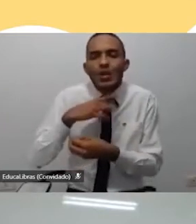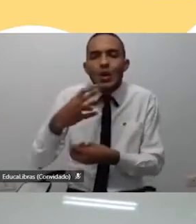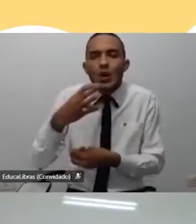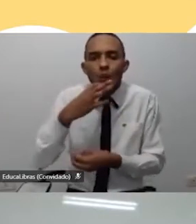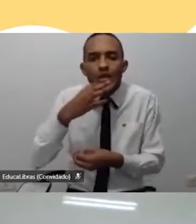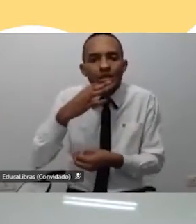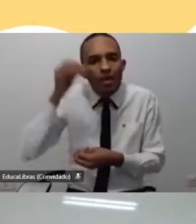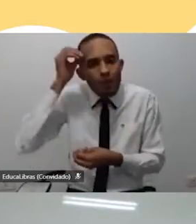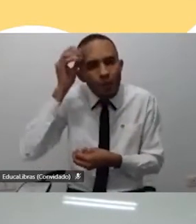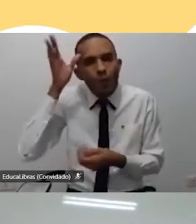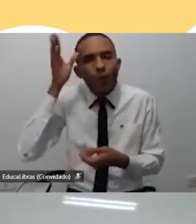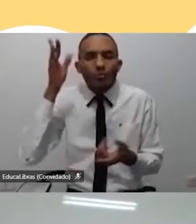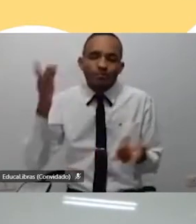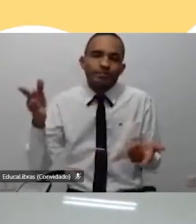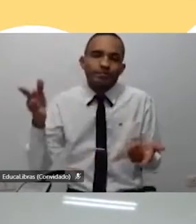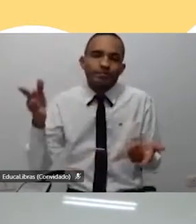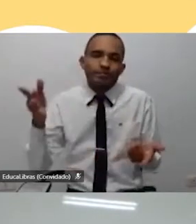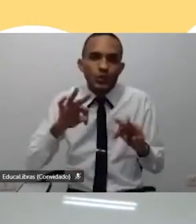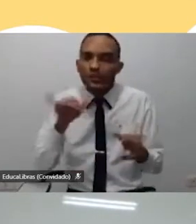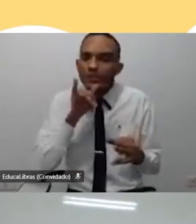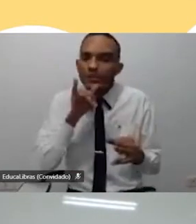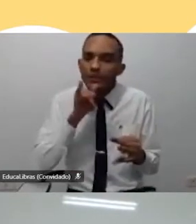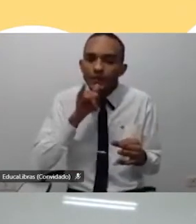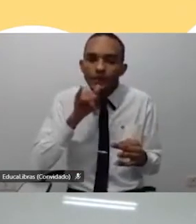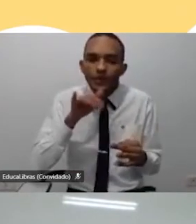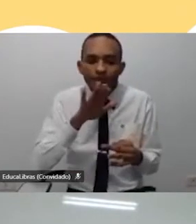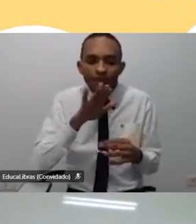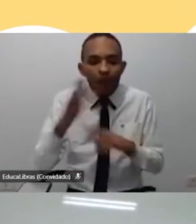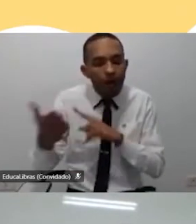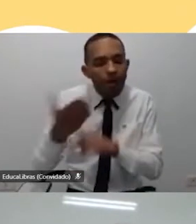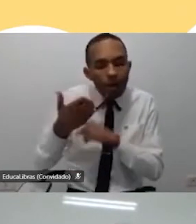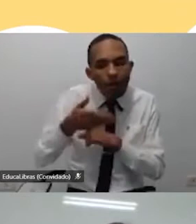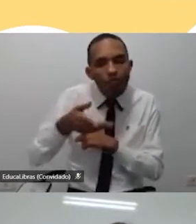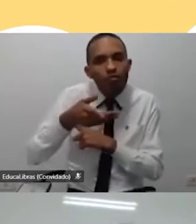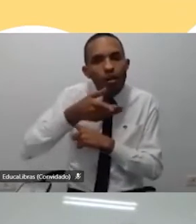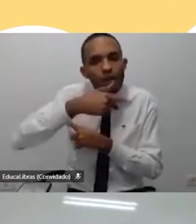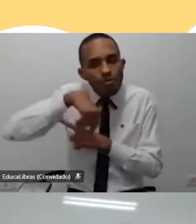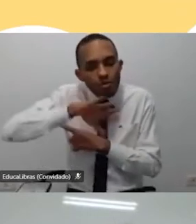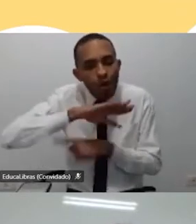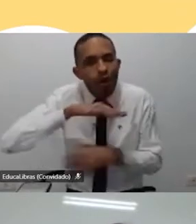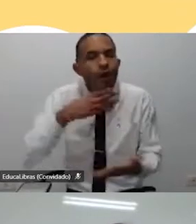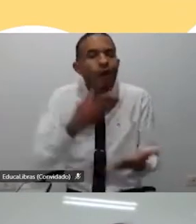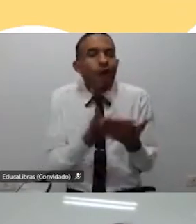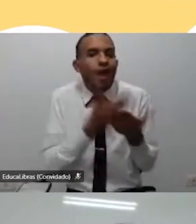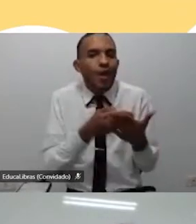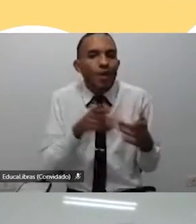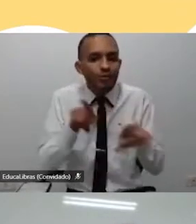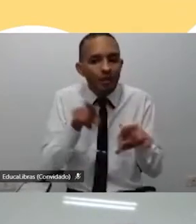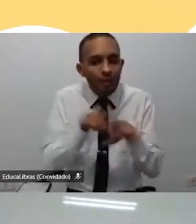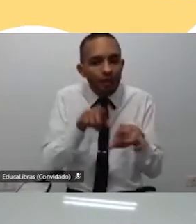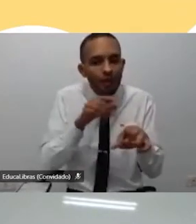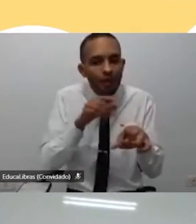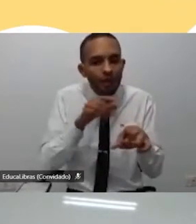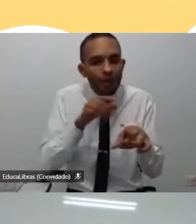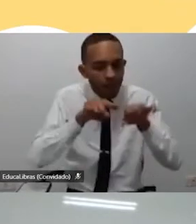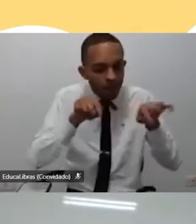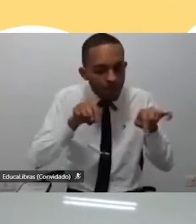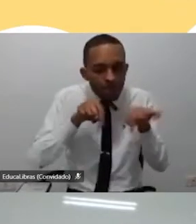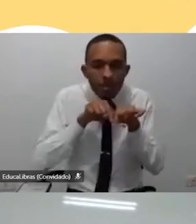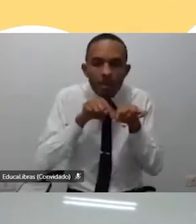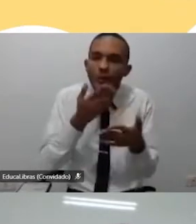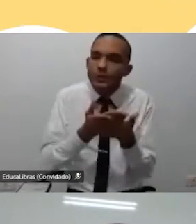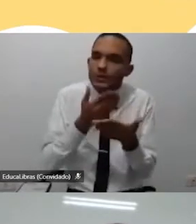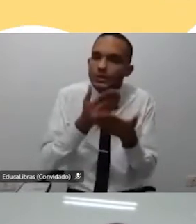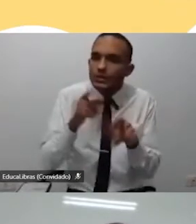repertório e quando a gente traz isso ao nosso favor para a nossa aula, para a construção dessa sala de aula, para a